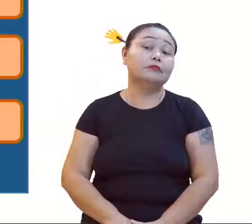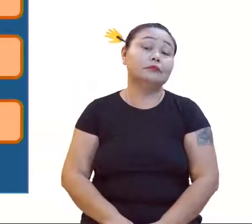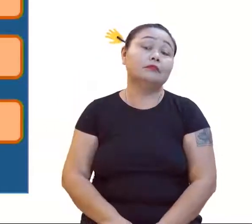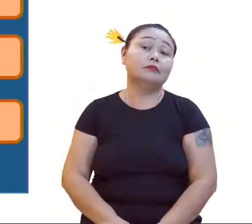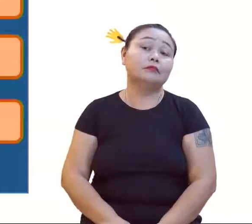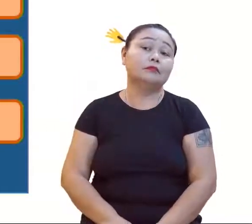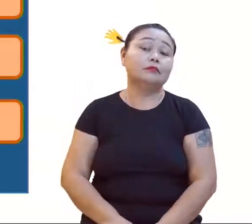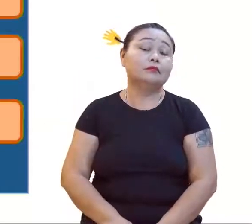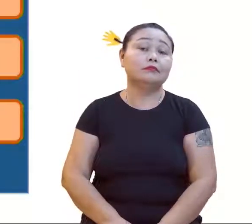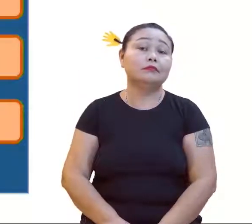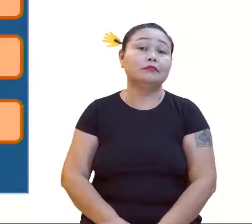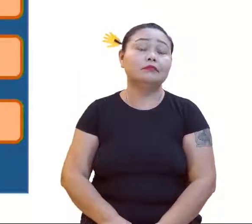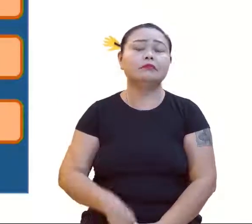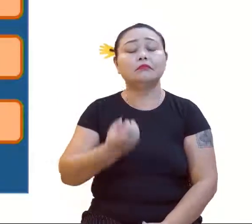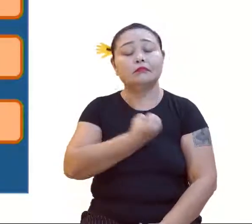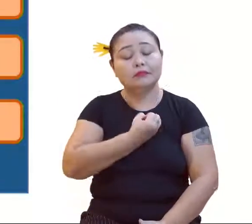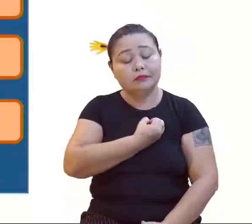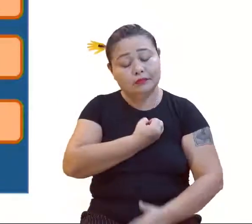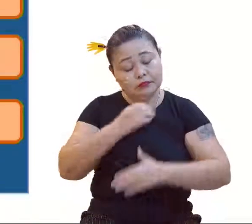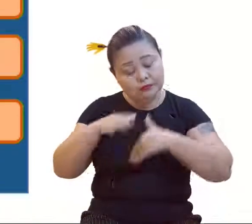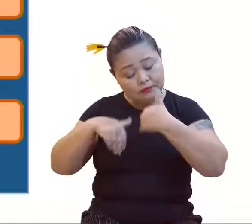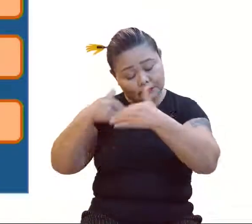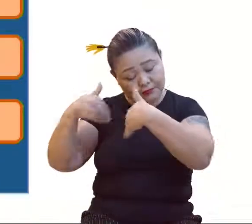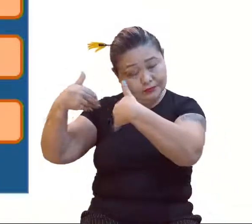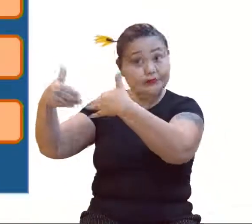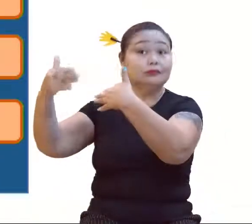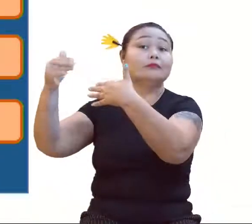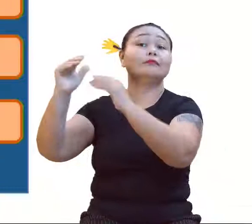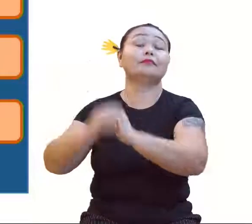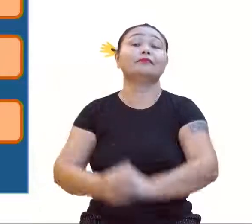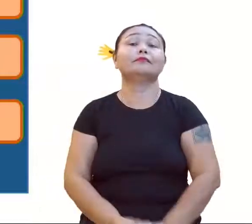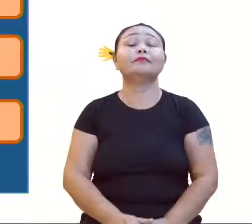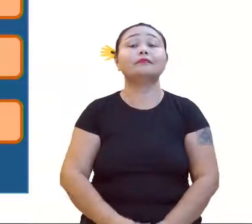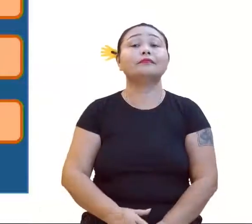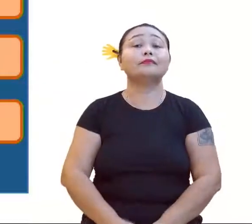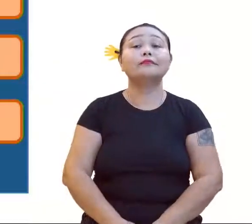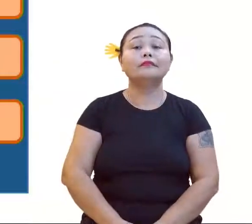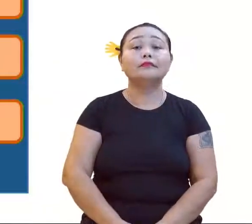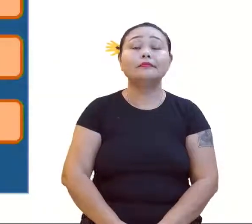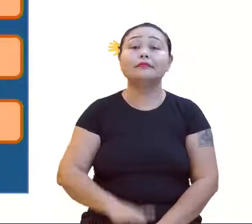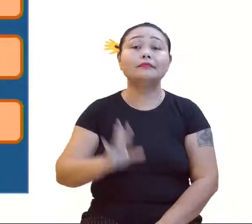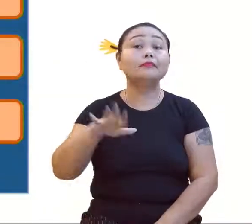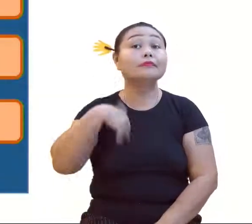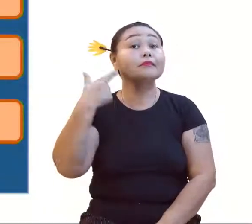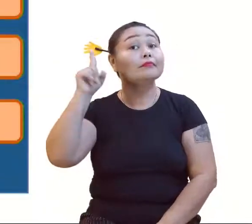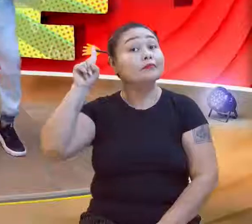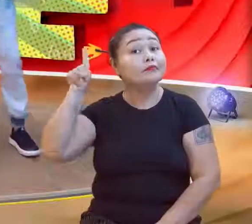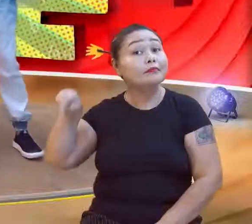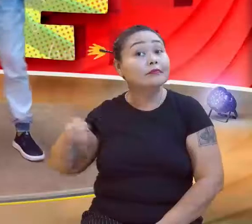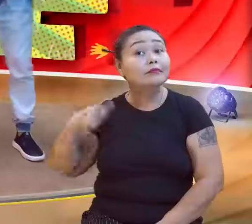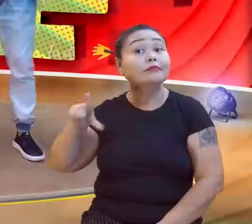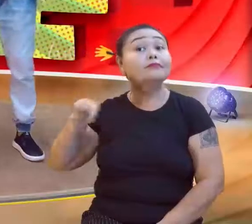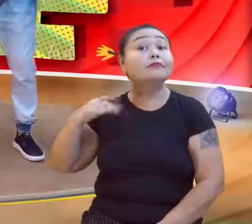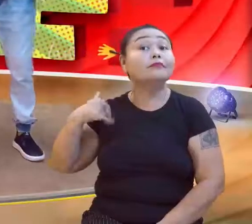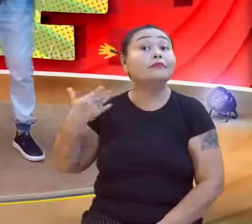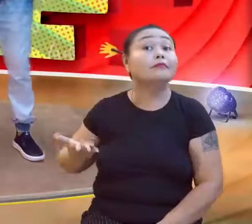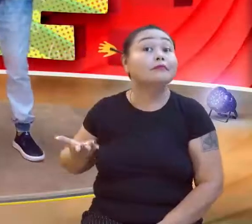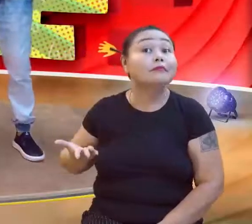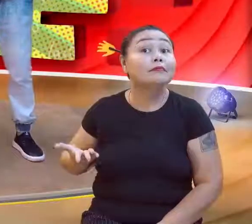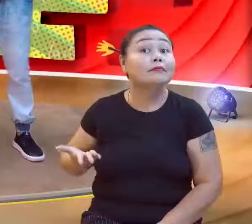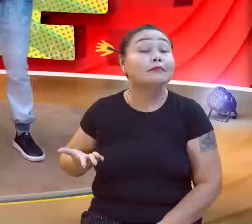Muito bem. Infinitui, alain. Vem aqui com a gente. Qual você acha que é infinita? Olha aqui.